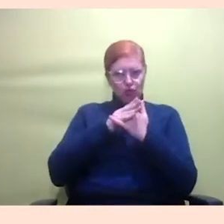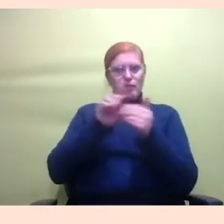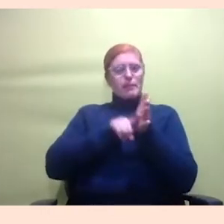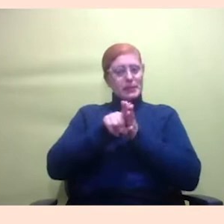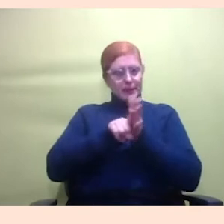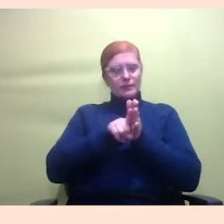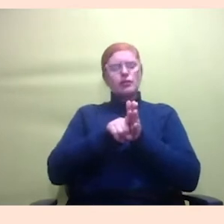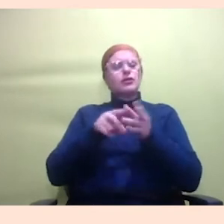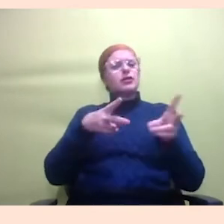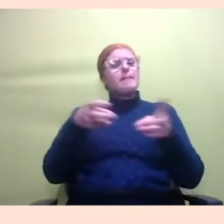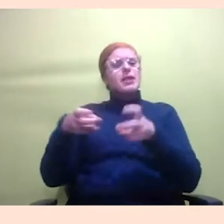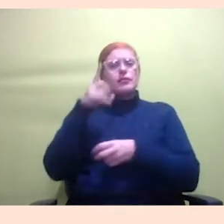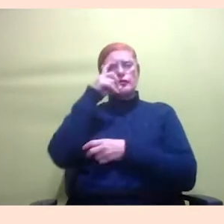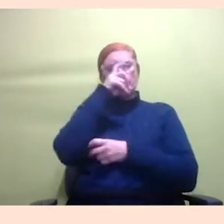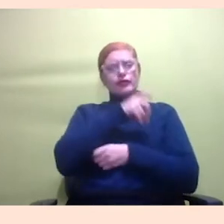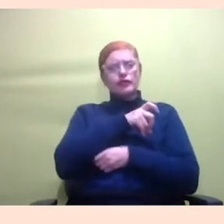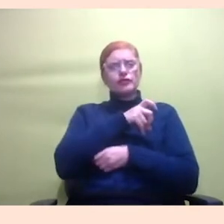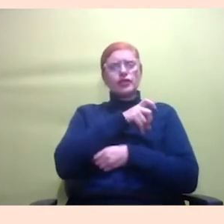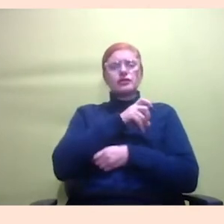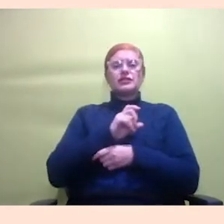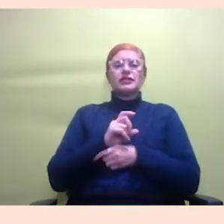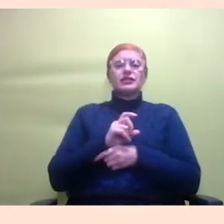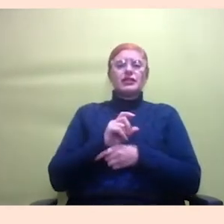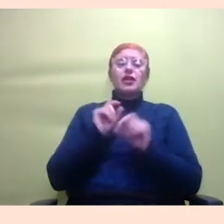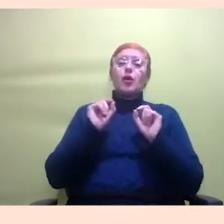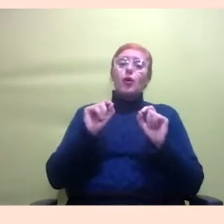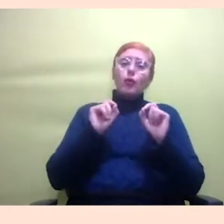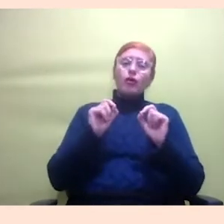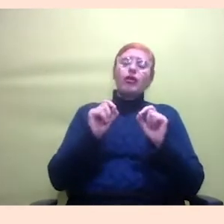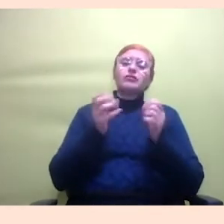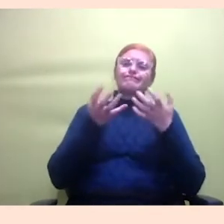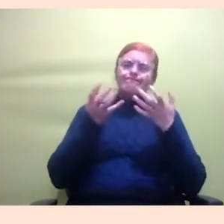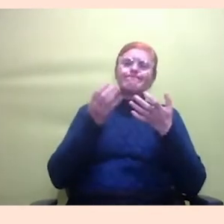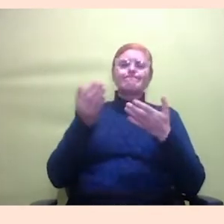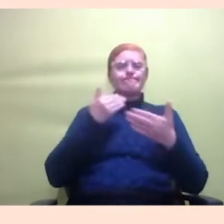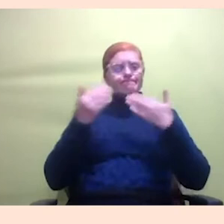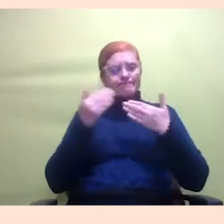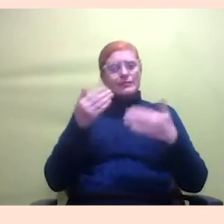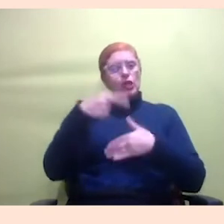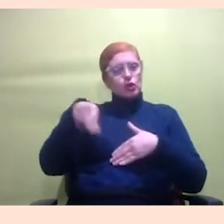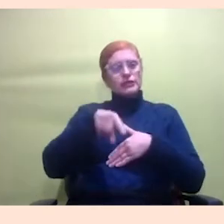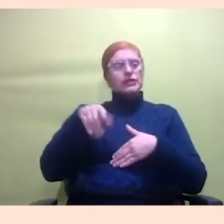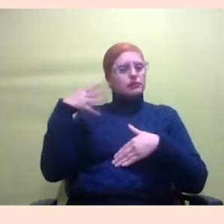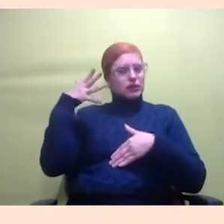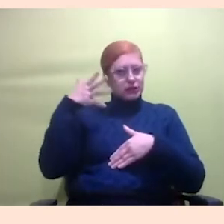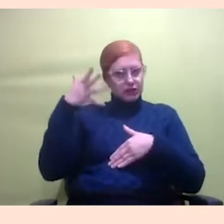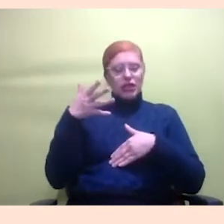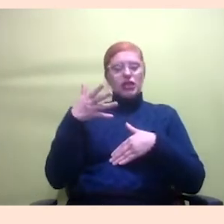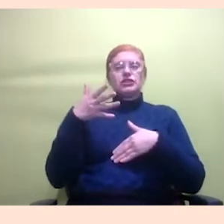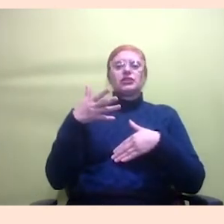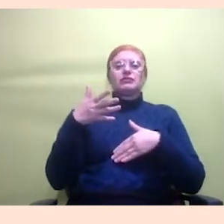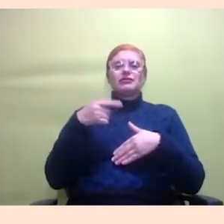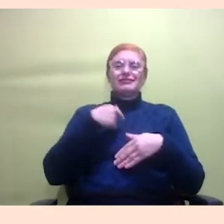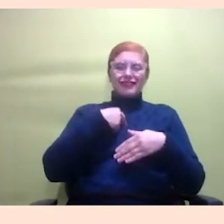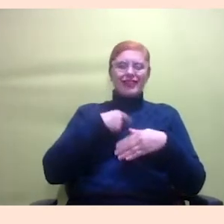dificuldades que é um pouco que a gente queria conversar com vocês, eu vou fazer aqui algumas provocações pra